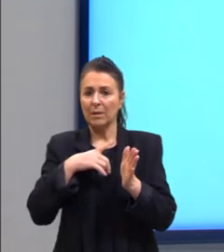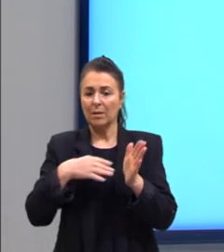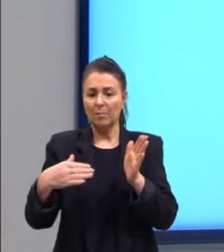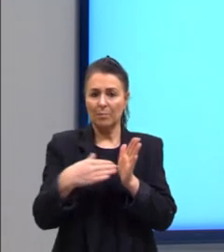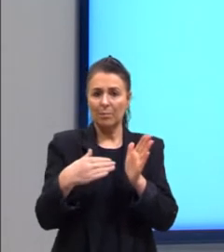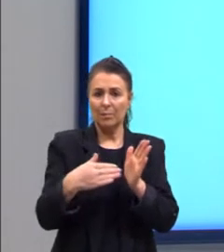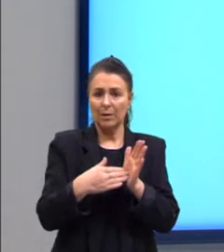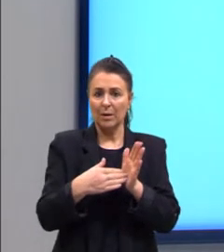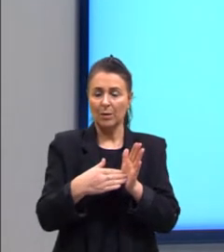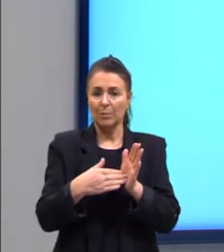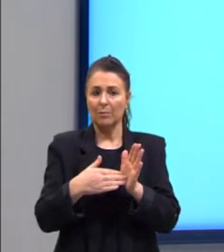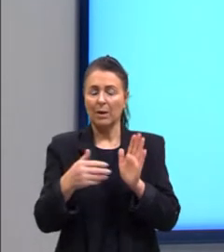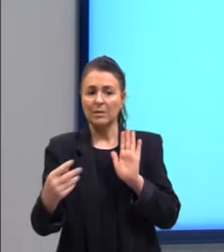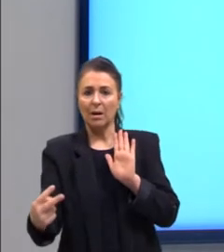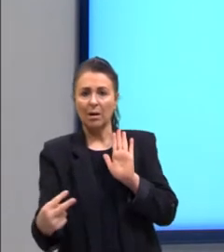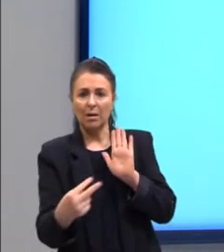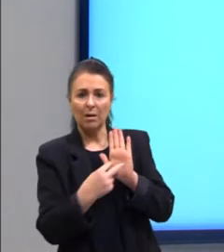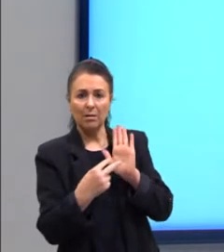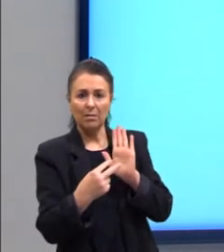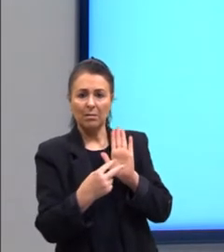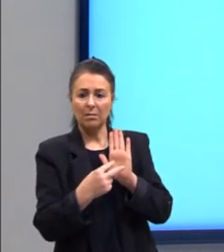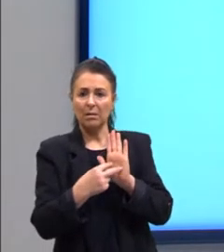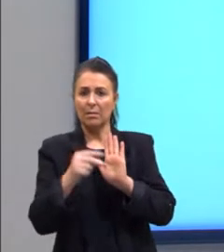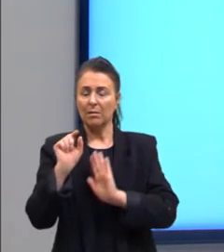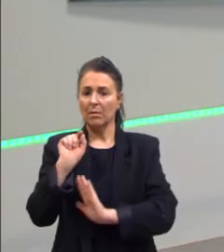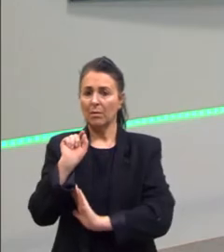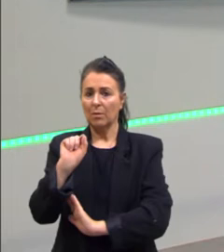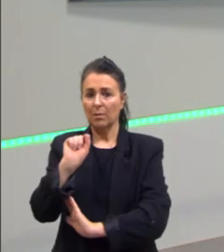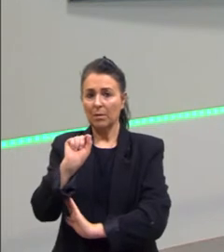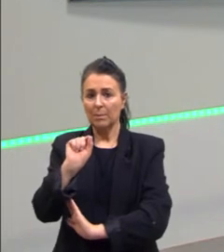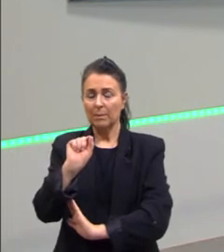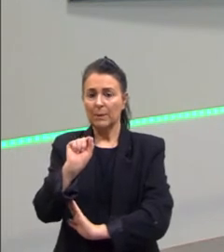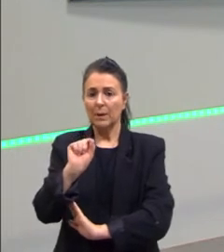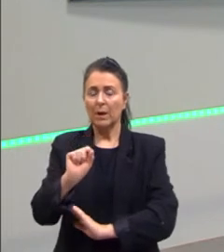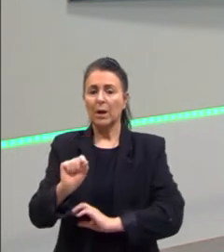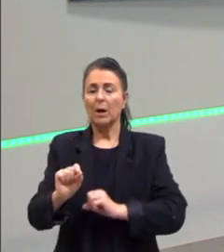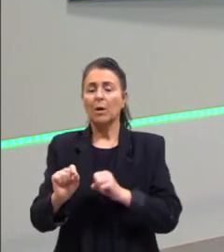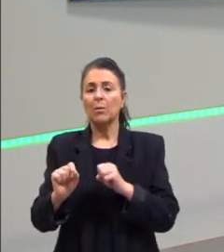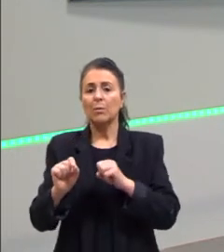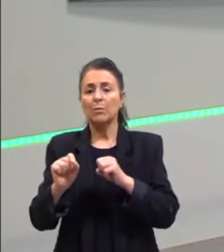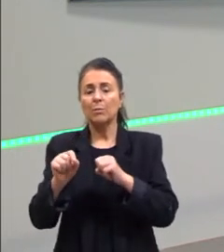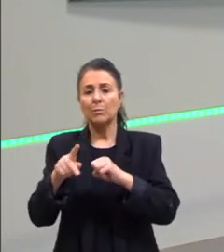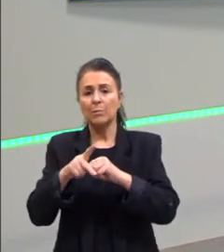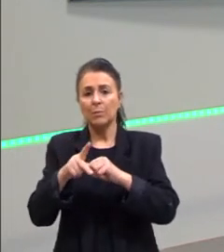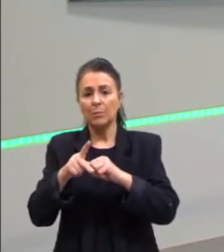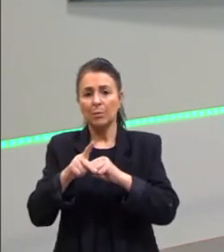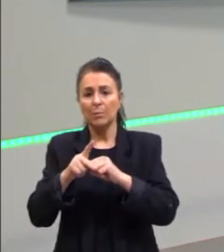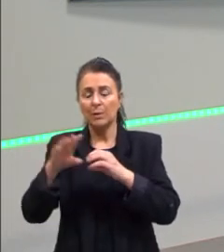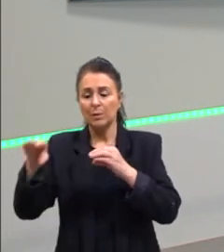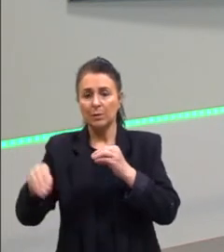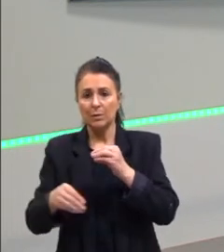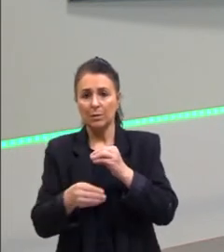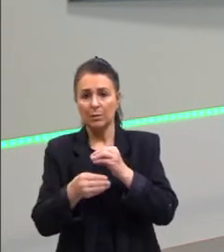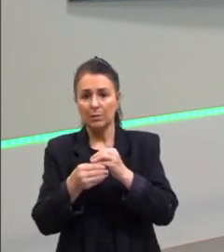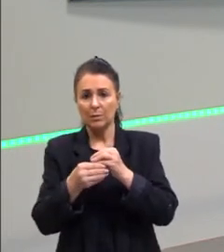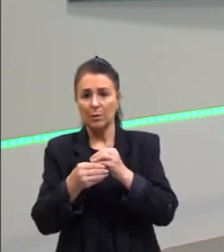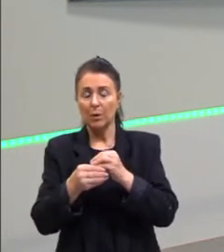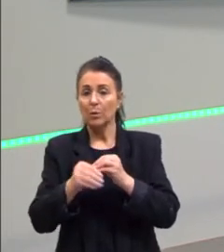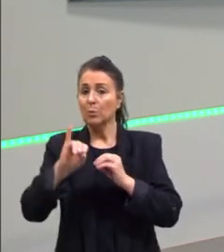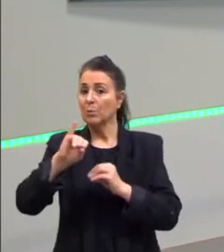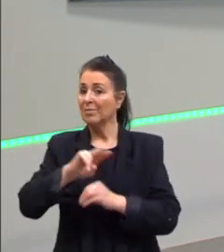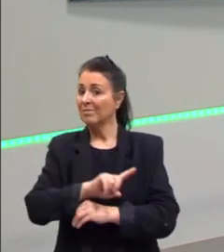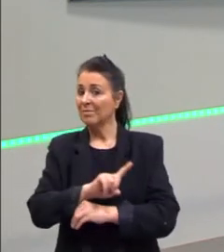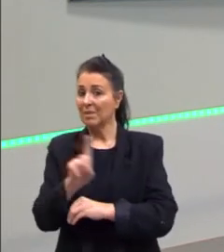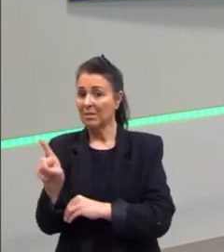para mais um fato relacionado aos pronomes complementos. No imperativo negativo, ele não